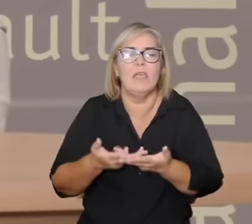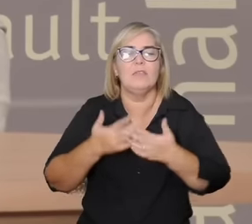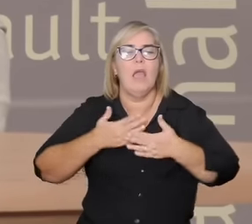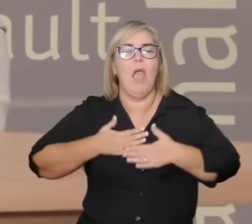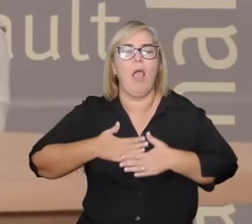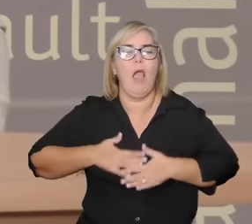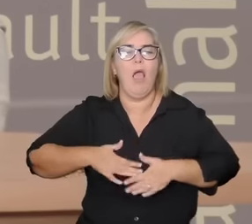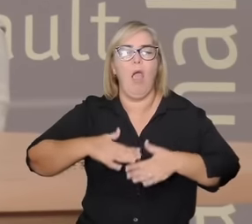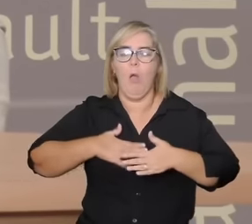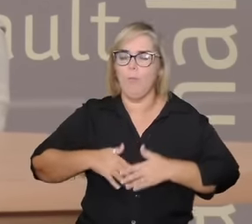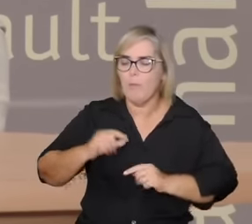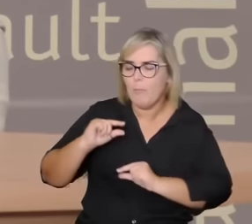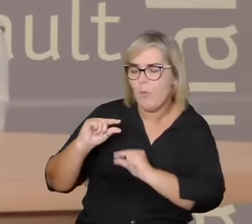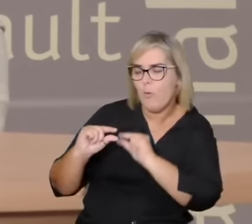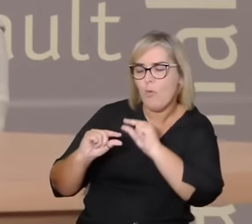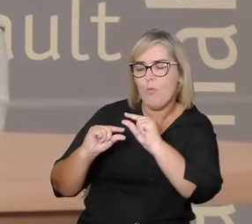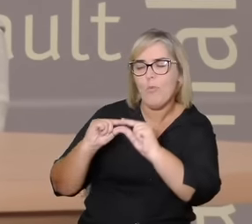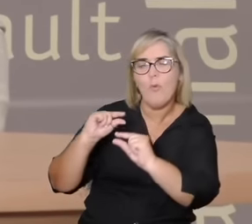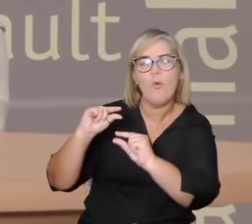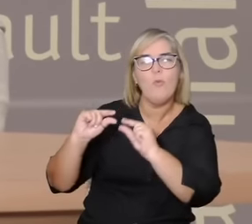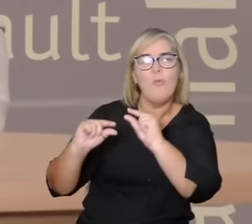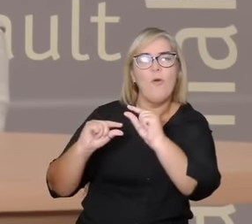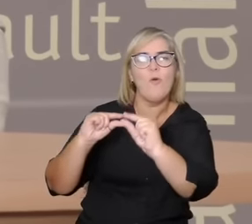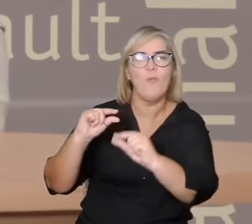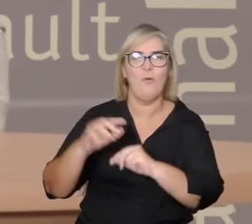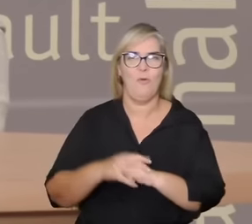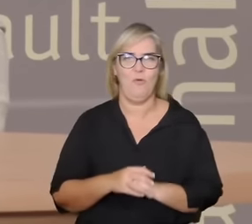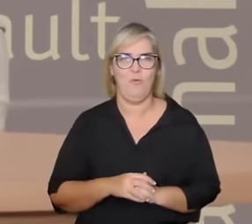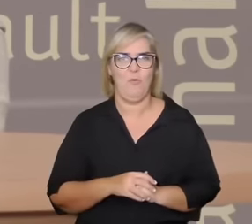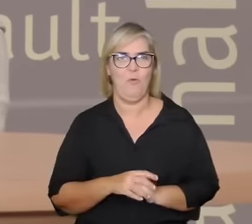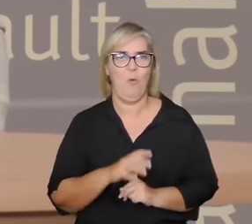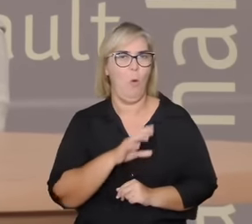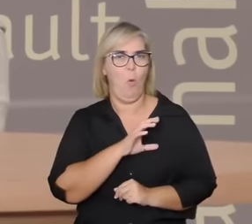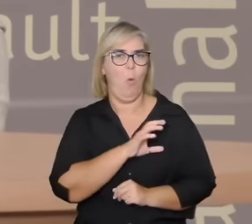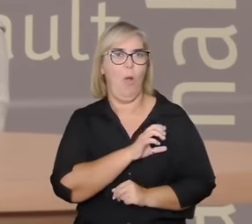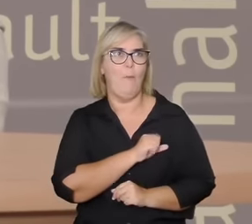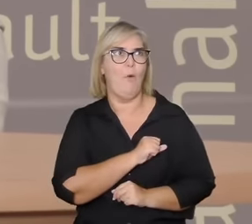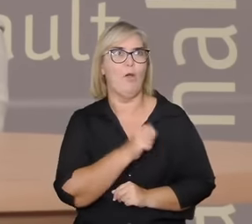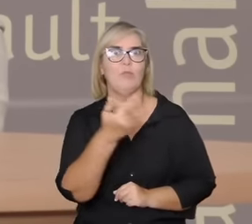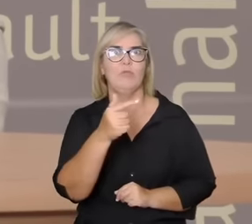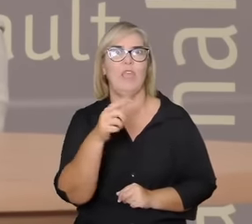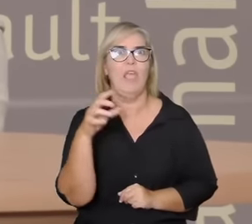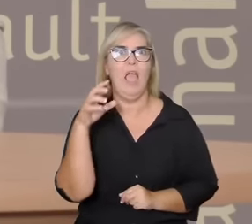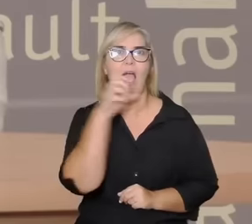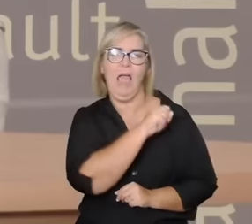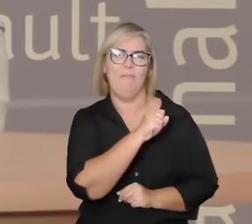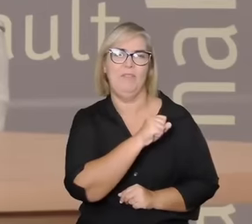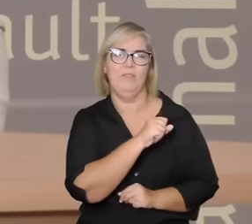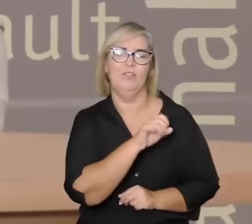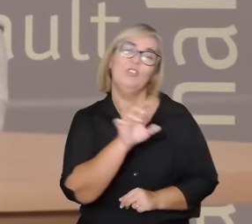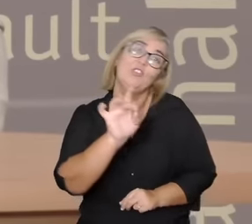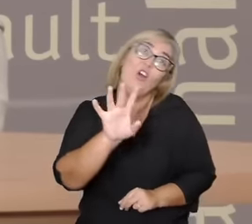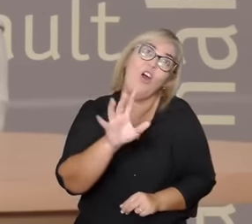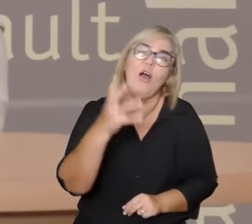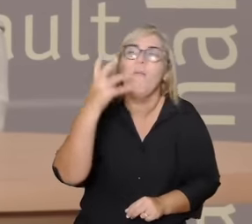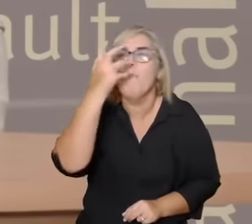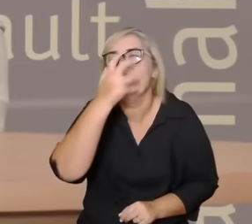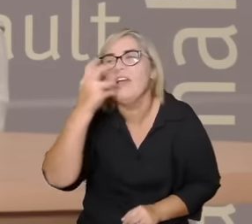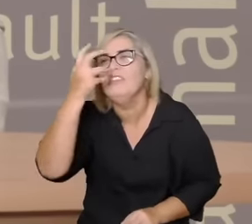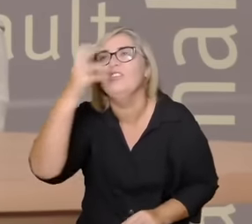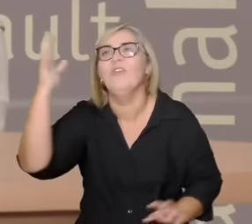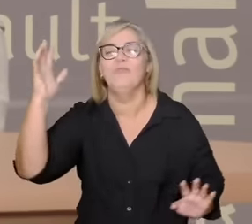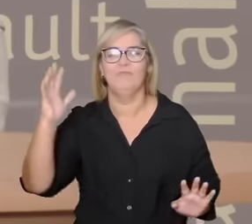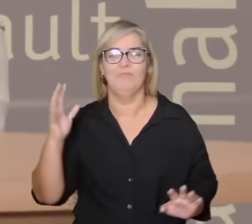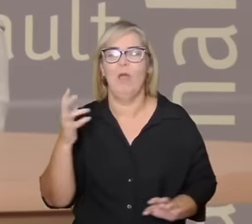instalado o amor não se instala abruptamente só na paixão não é aquela paixão mas para que ele seja